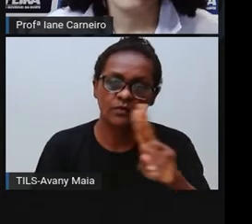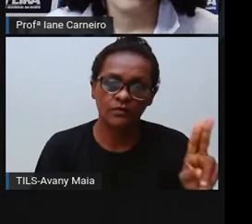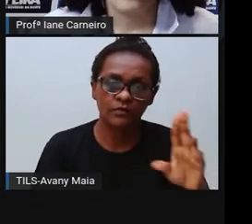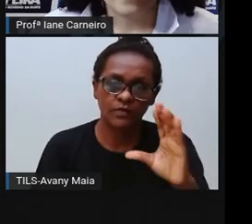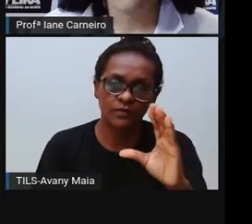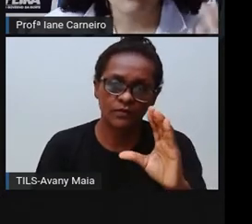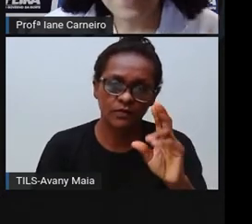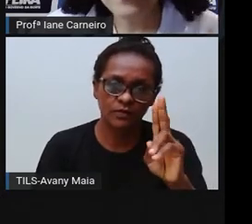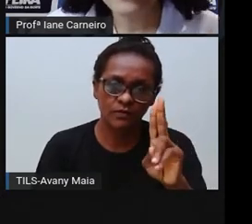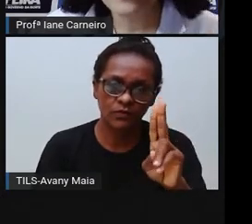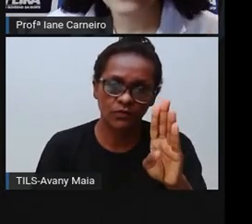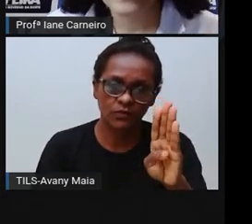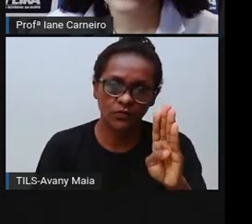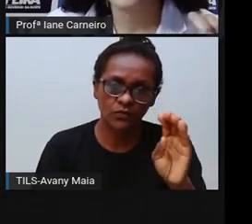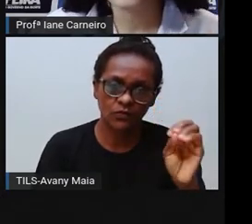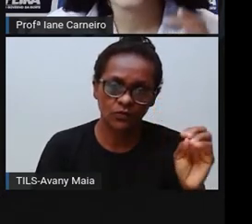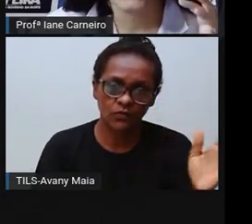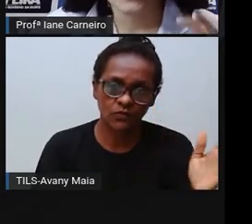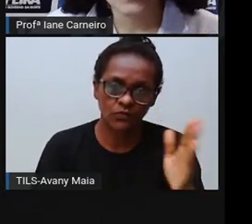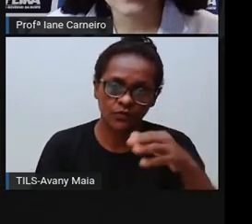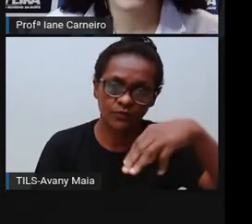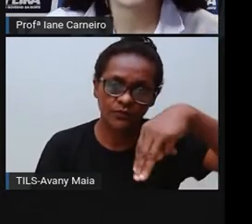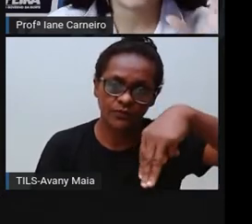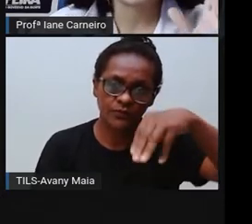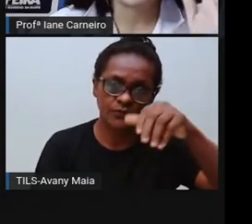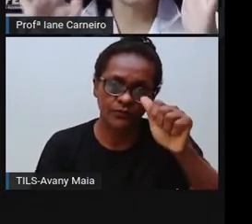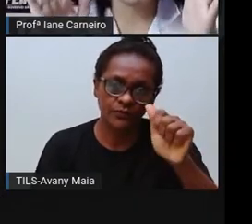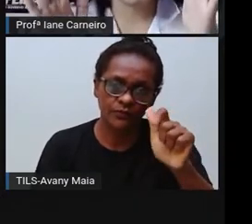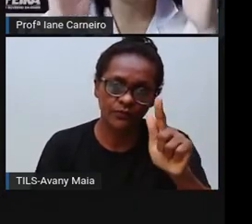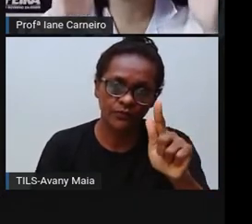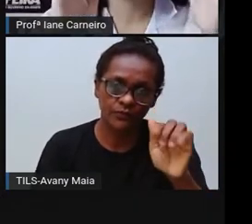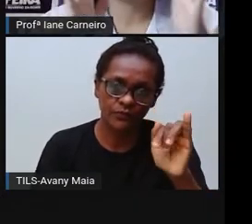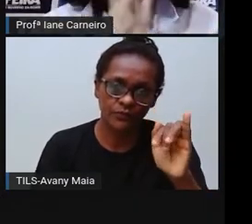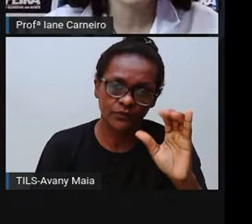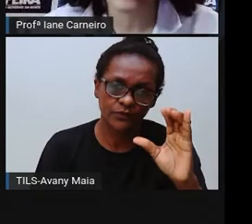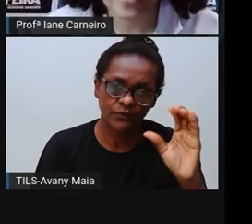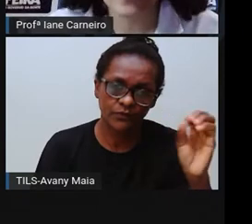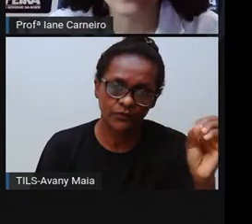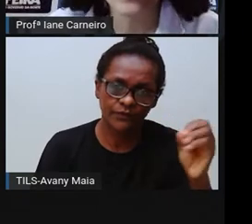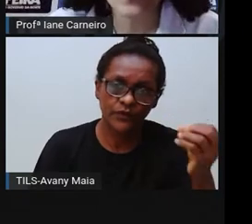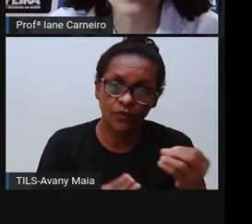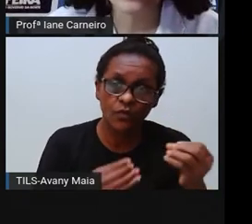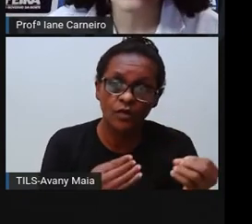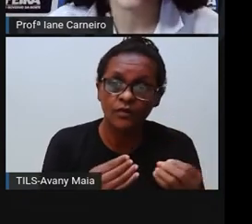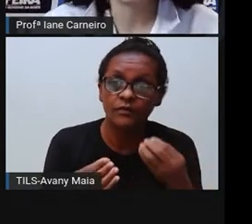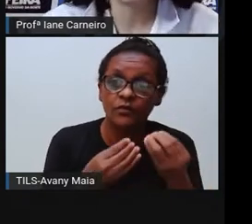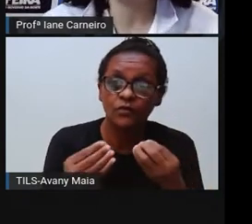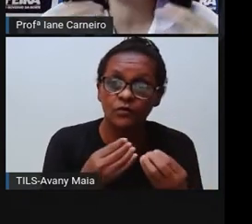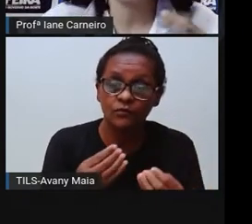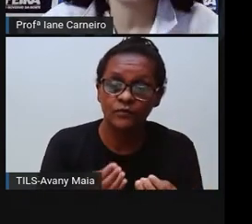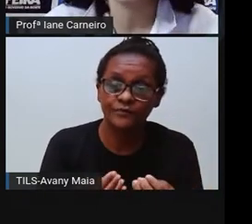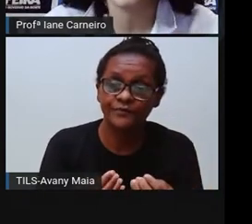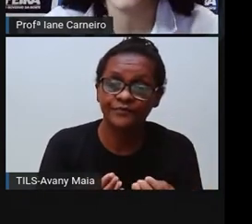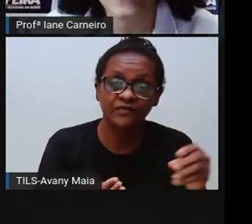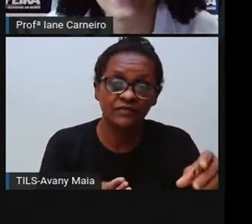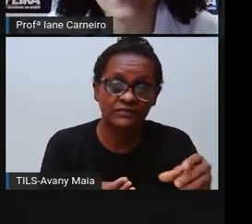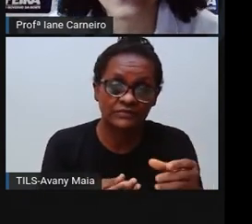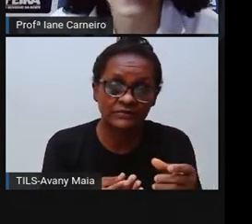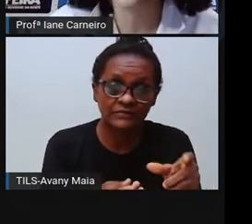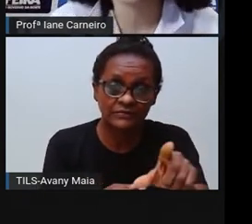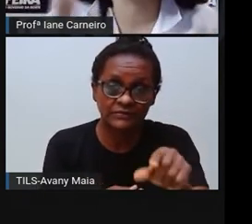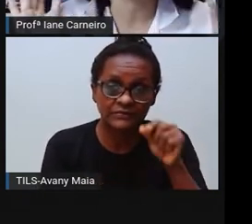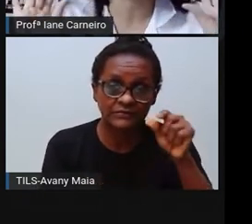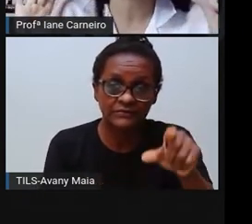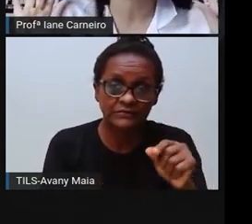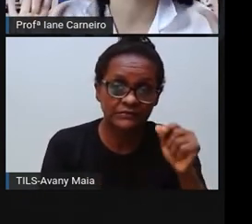ó? O objetivo dele é que você coloque cada cor em um lado do Cubo, né? E é dificílimo,